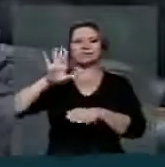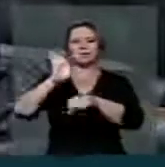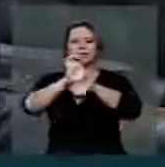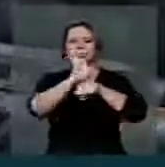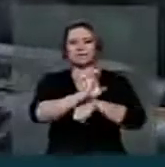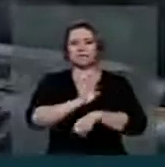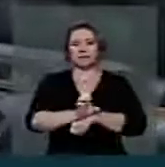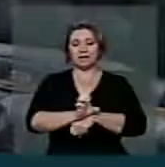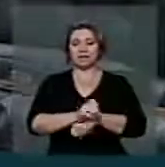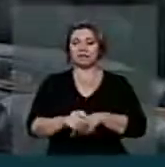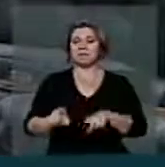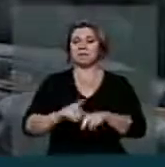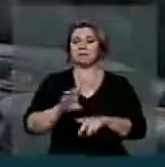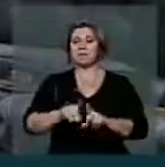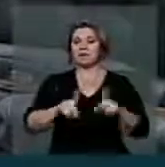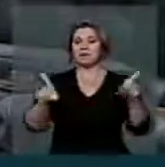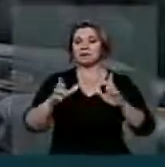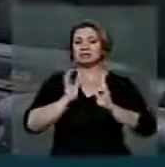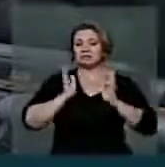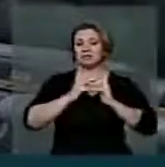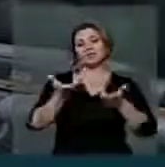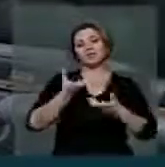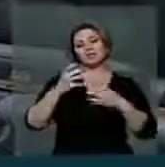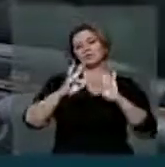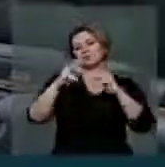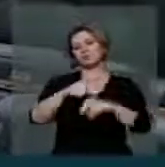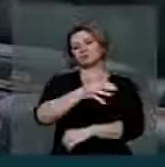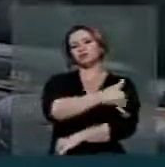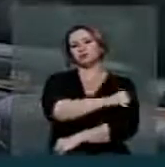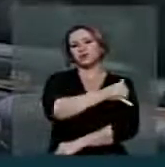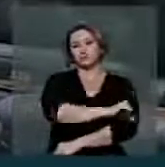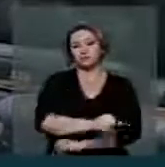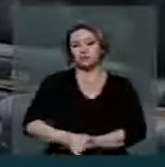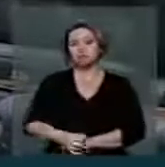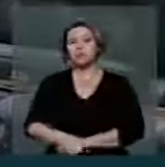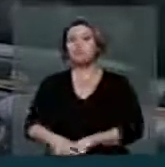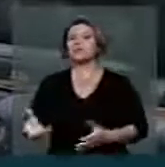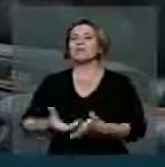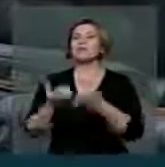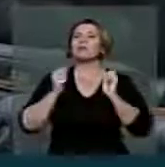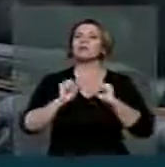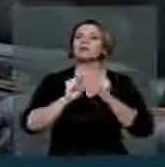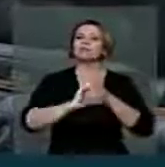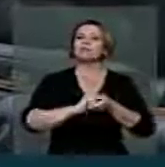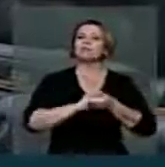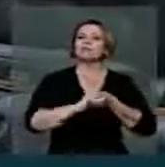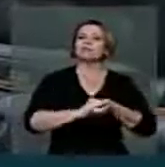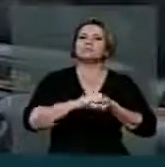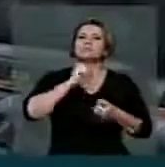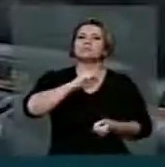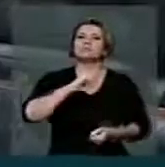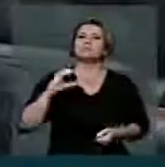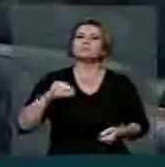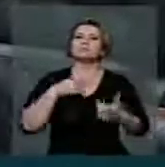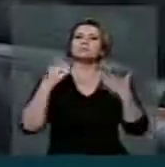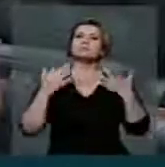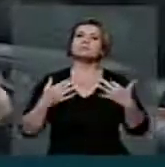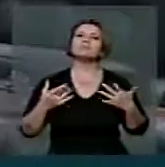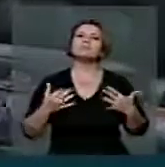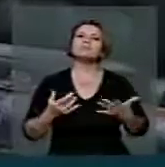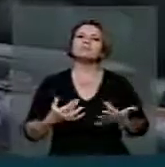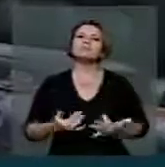querem. Mas, V. Exª traz o assunto. Quero cumprimentar o ilustre catarinense, que faz uma colocação